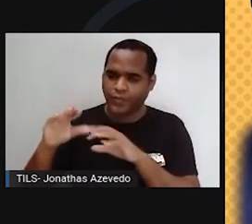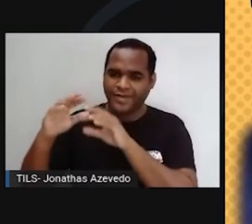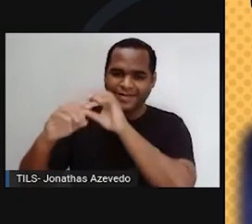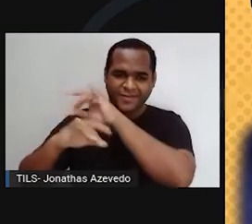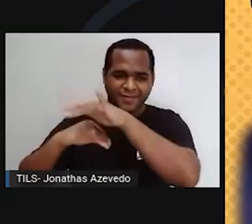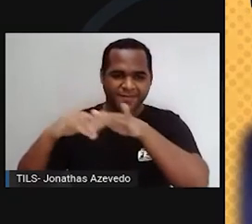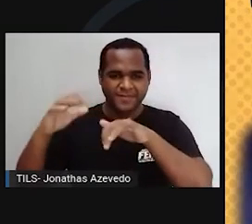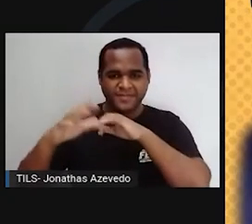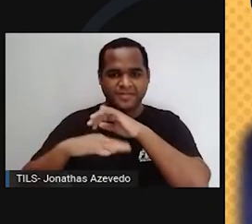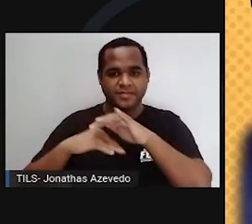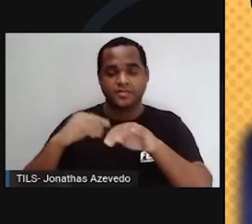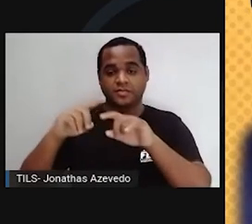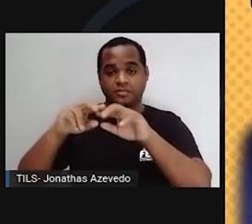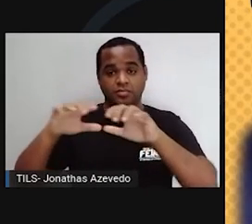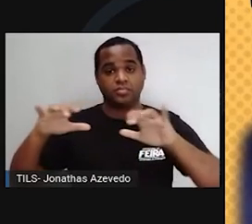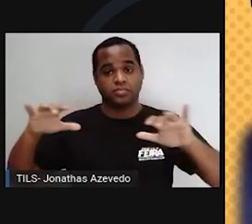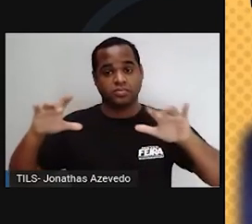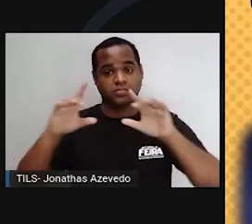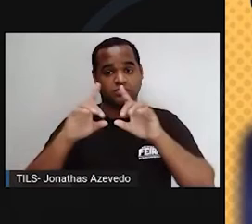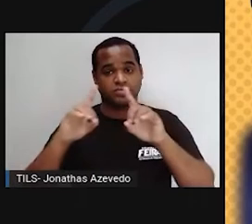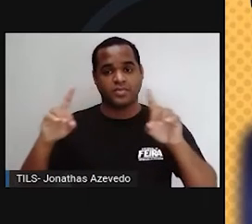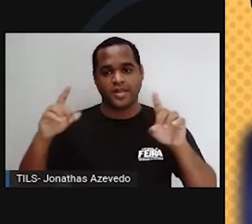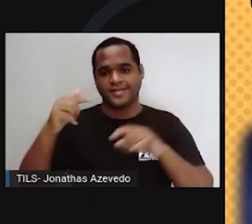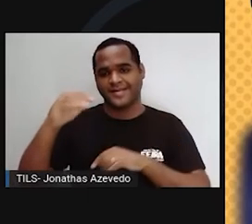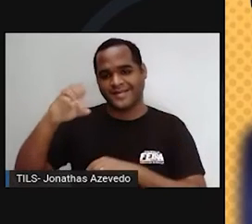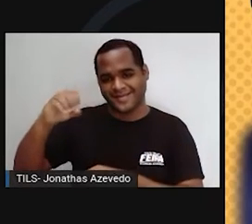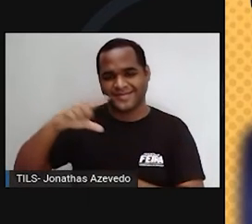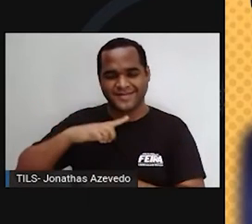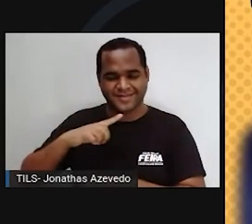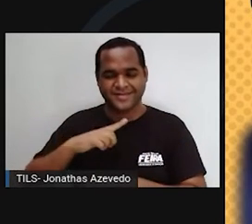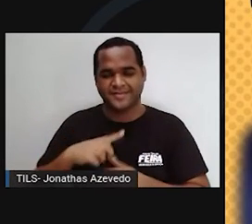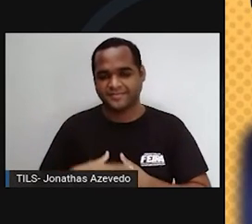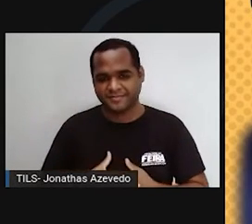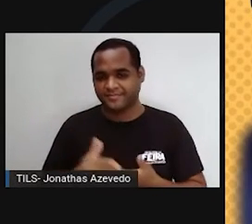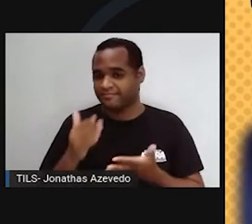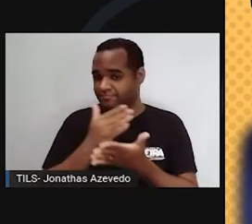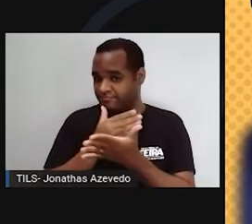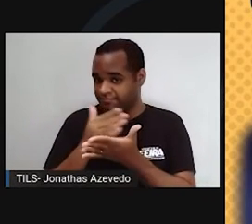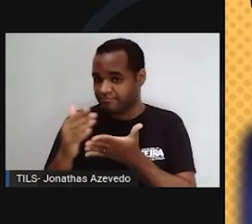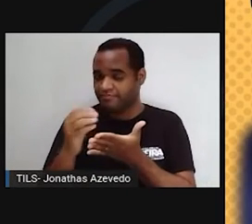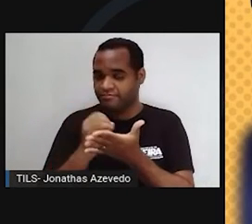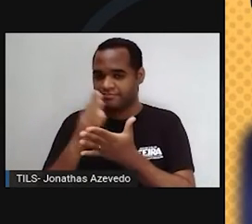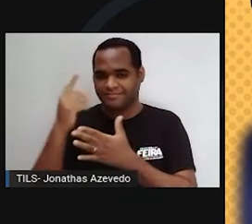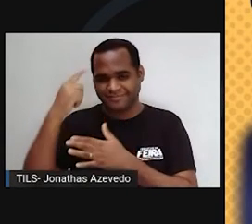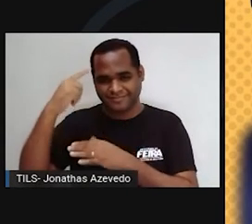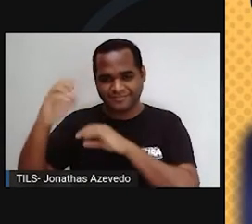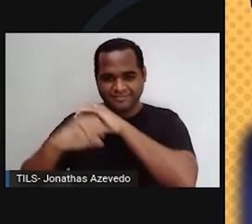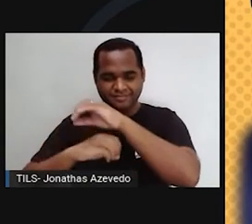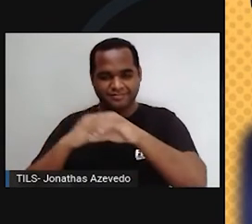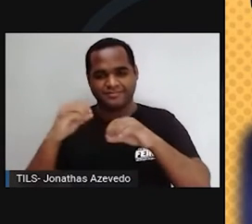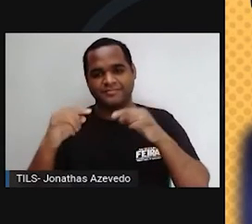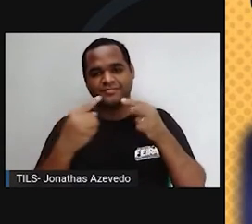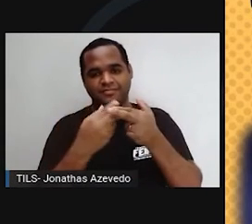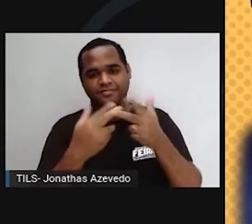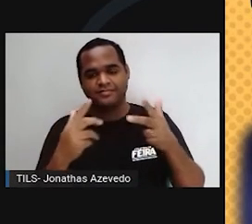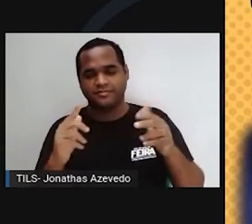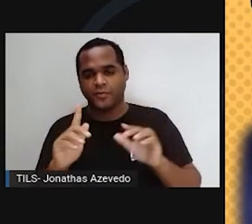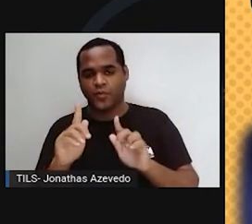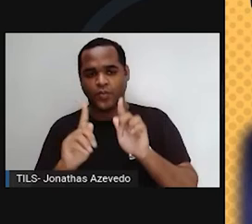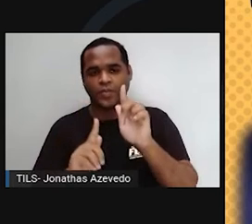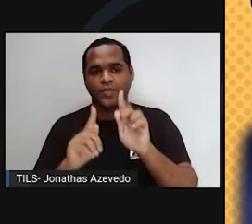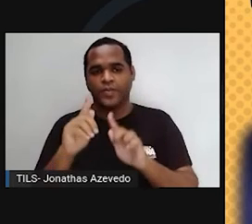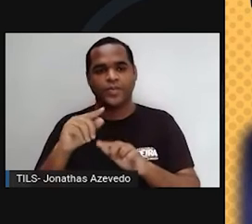centenas de anos-luz de comprimento. No início da formação estelar, a gravidade faz a nebulosa encolher